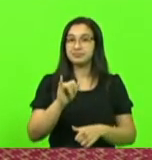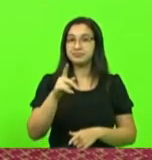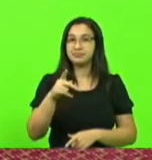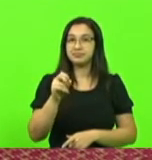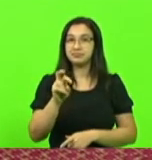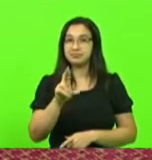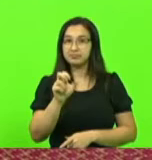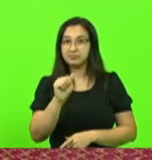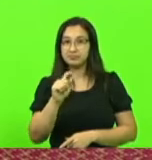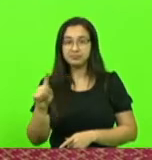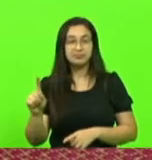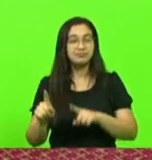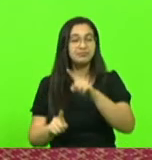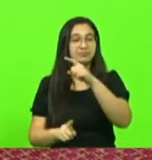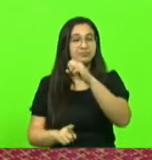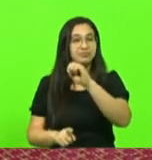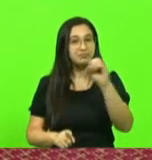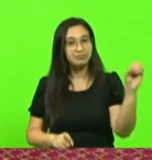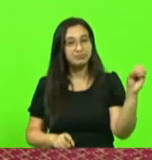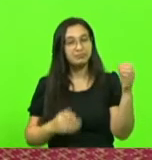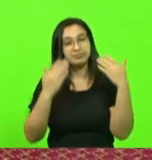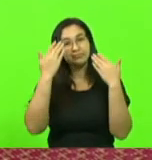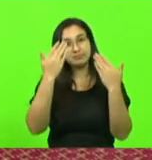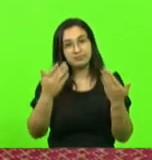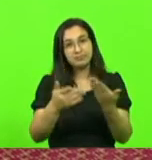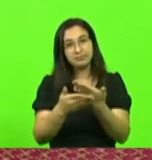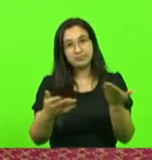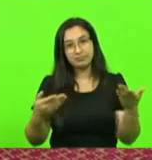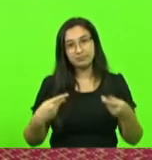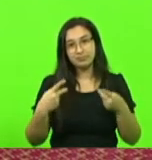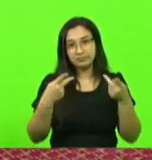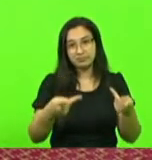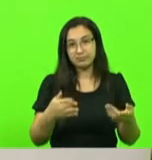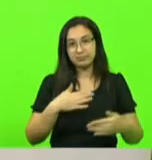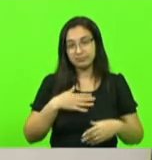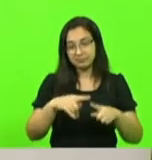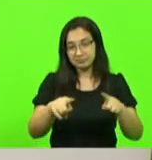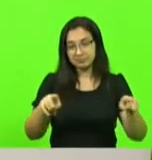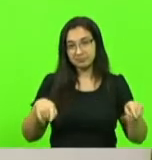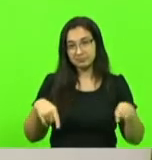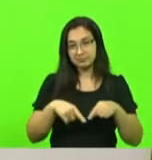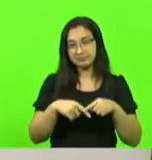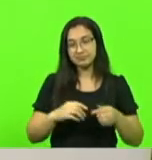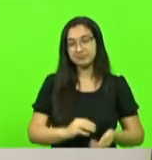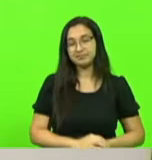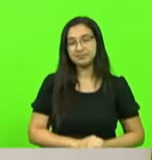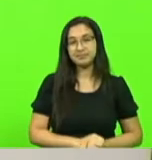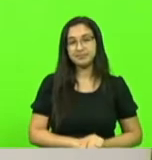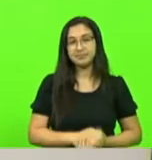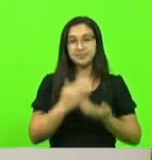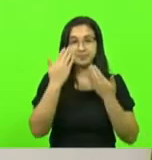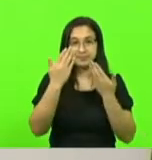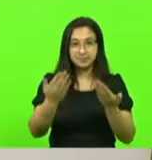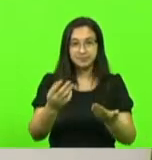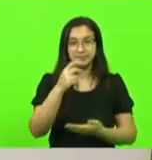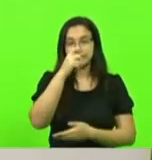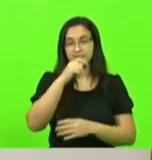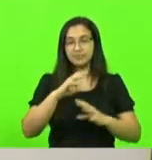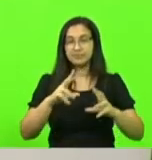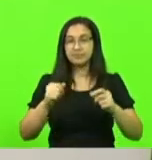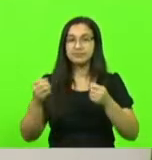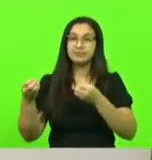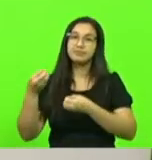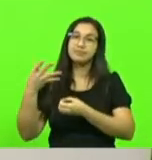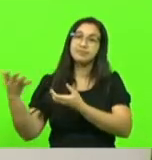Agradecer pela presença em nosso gabinete, senhor presidente. Obrigado, deputado Maurício. Sejam todos bem-vindos.